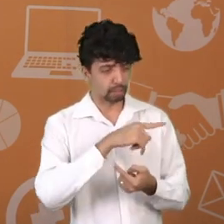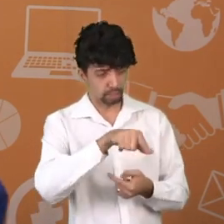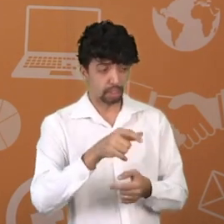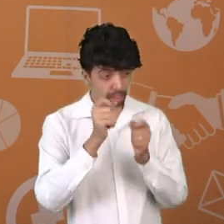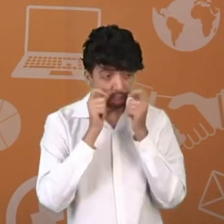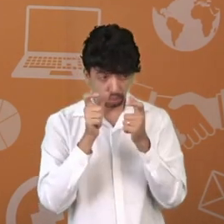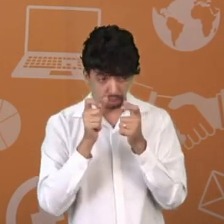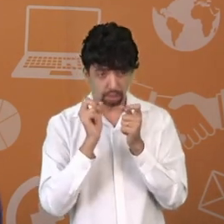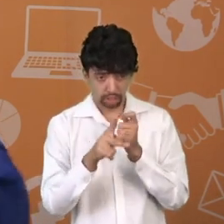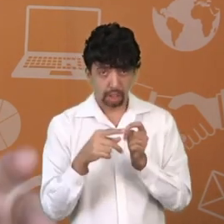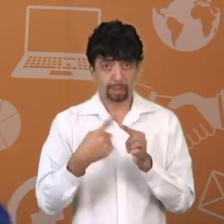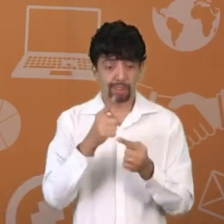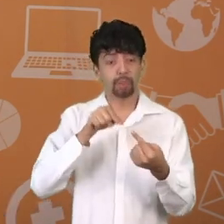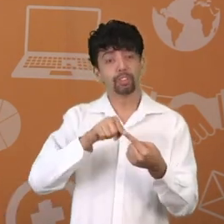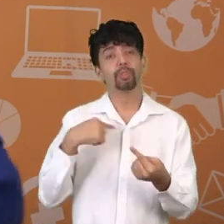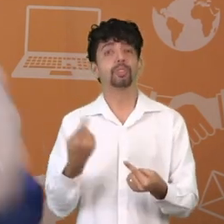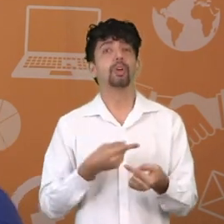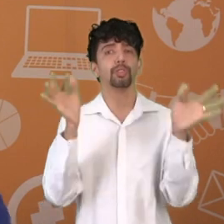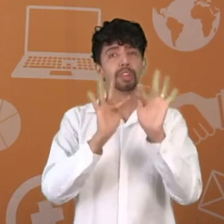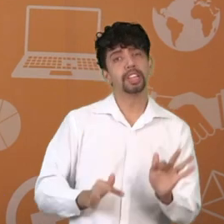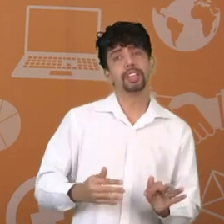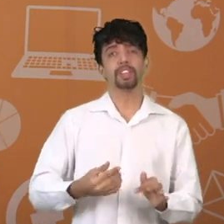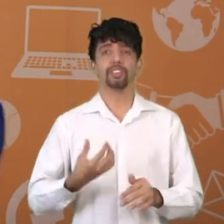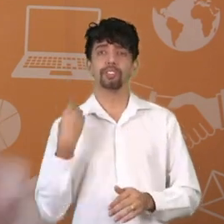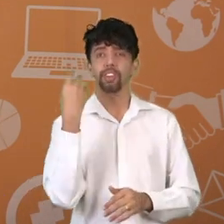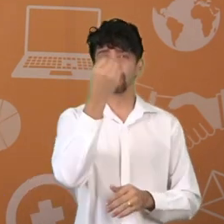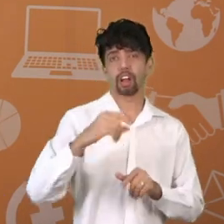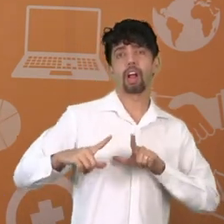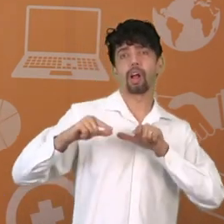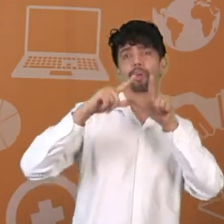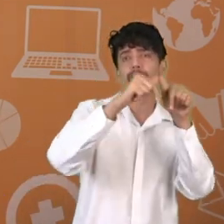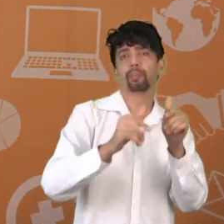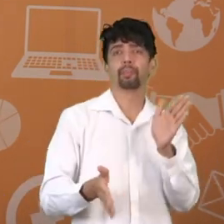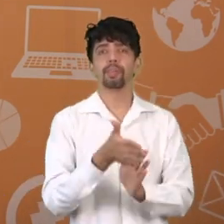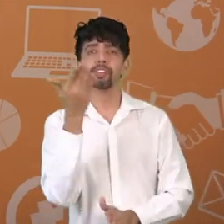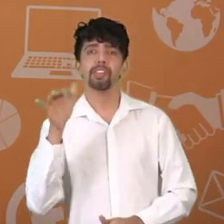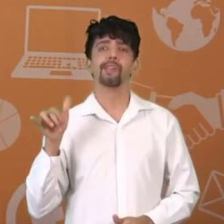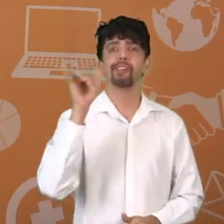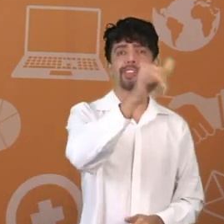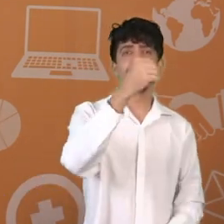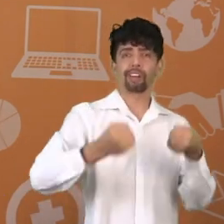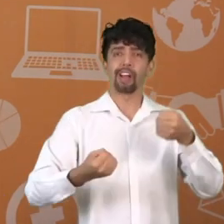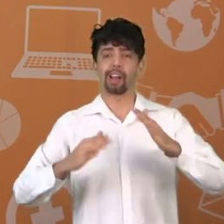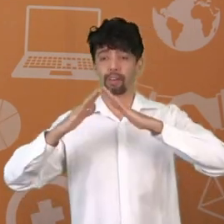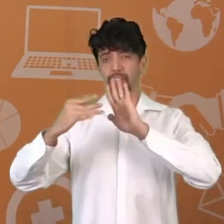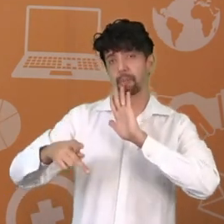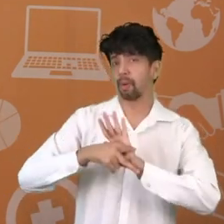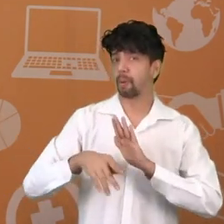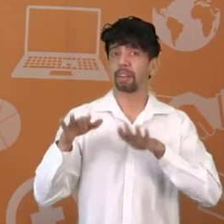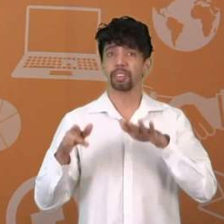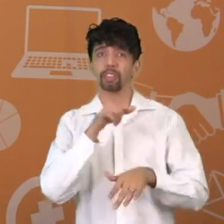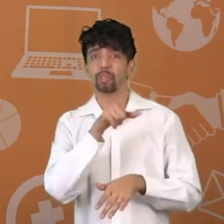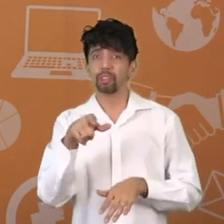Que é ser feliz, que é viajar, que é passear, que é ter o carro, que é ter a casa própria. Muitas pessoas não têm uma casa